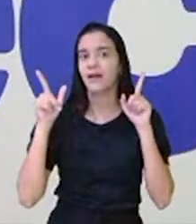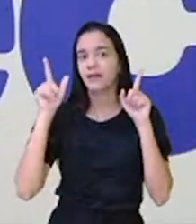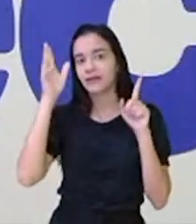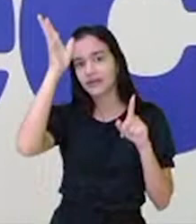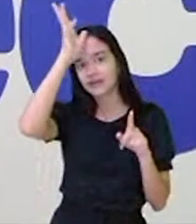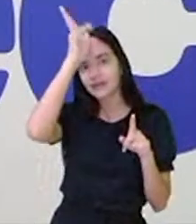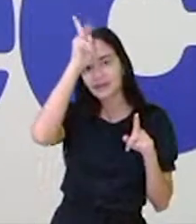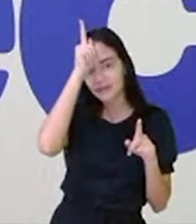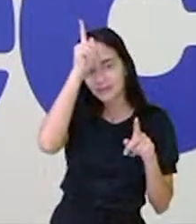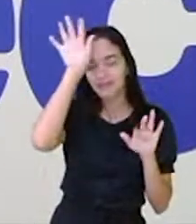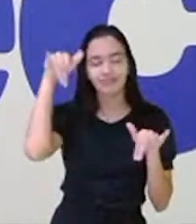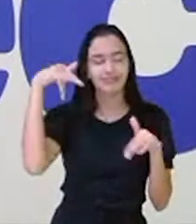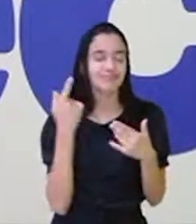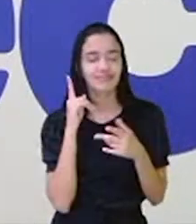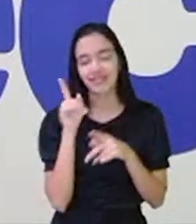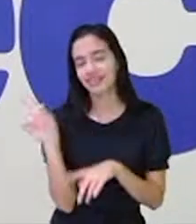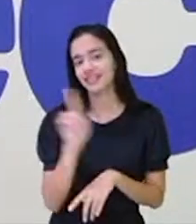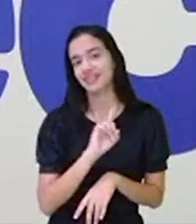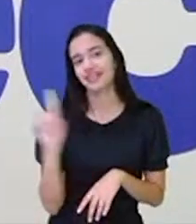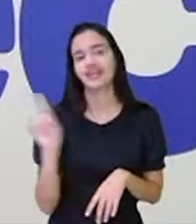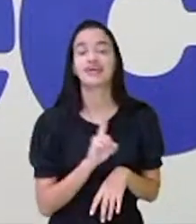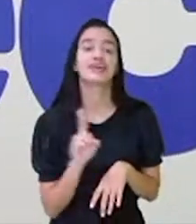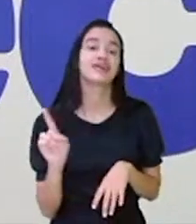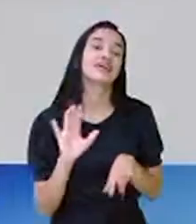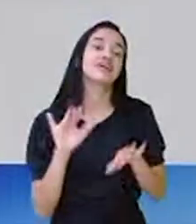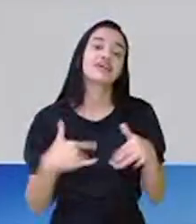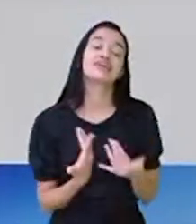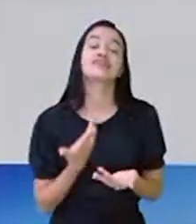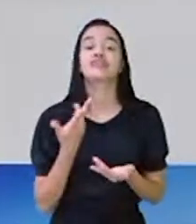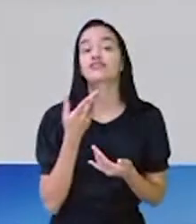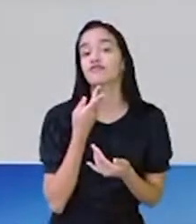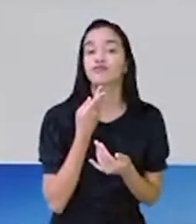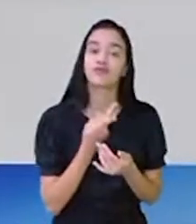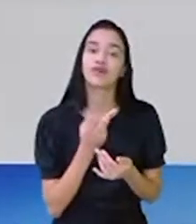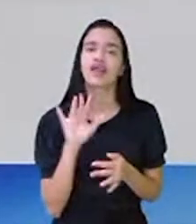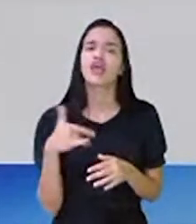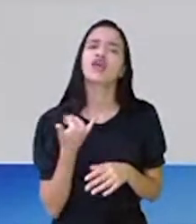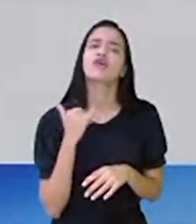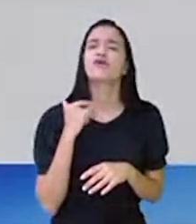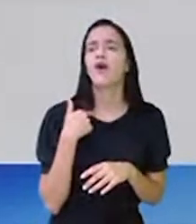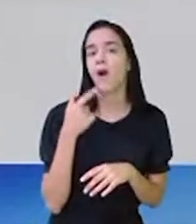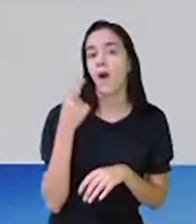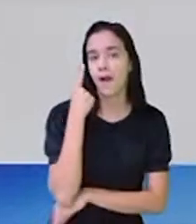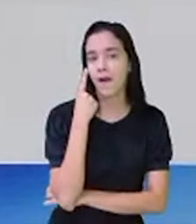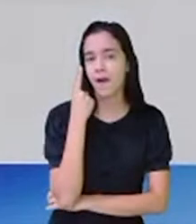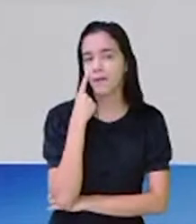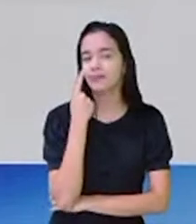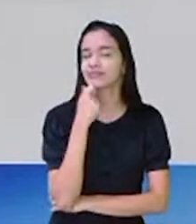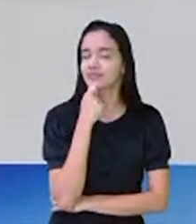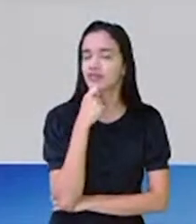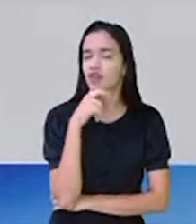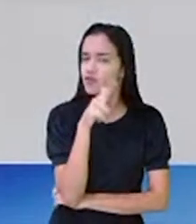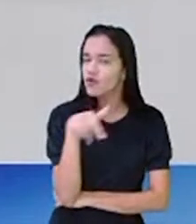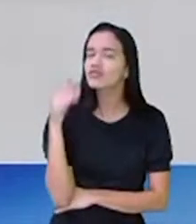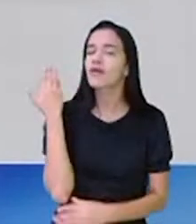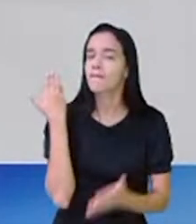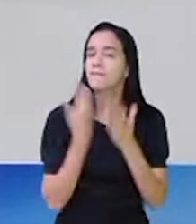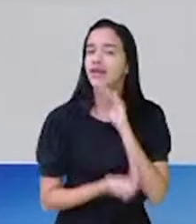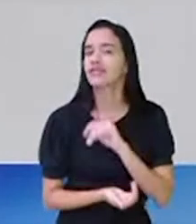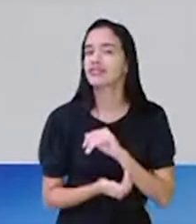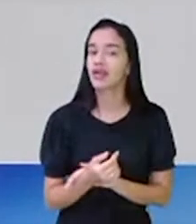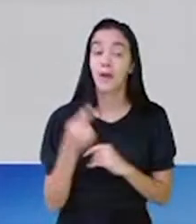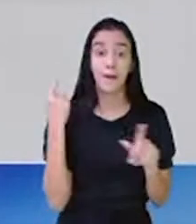carijó, elas disseram que não. Então, diga para elas aí, eu vou dizer. Olha, vocês perderam, tá?